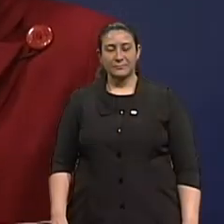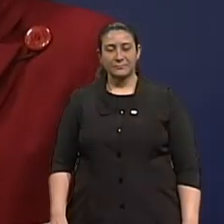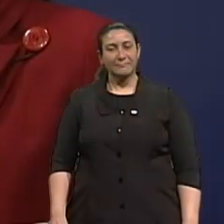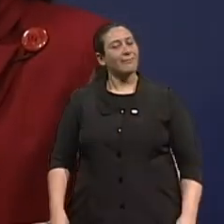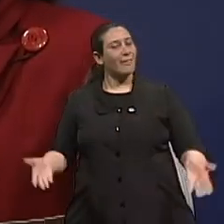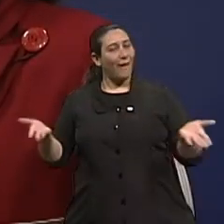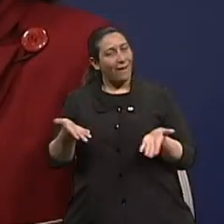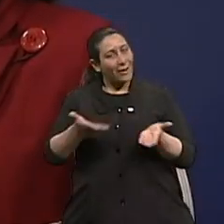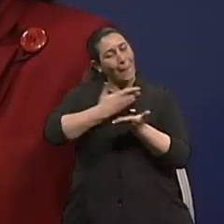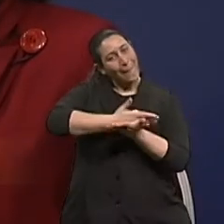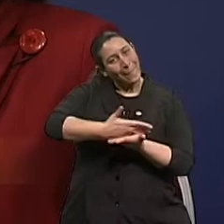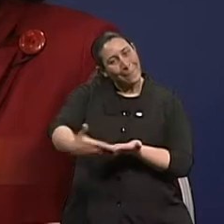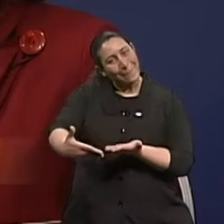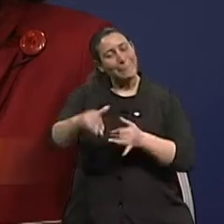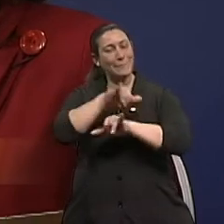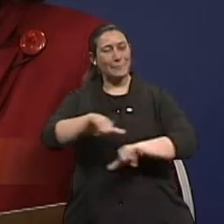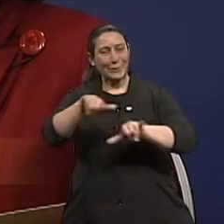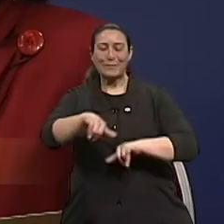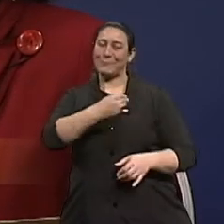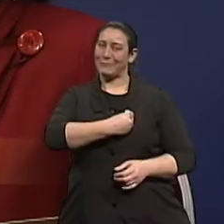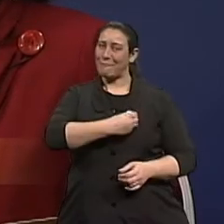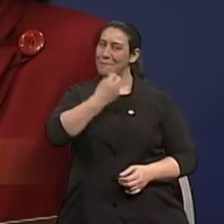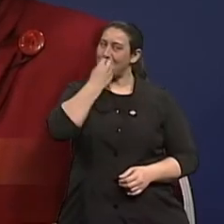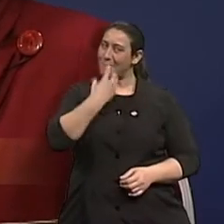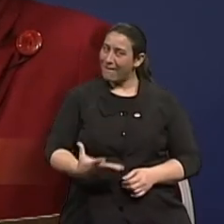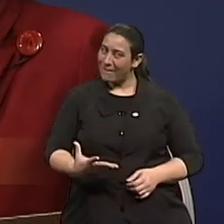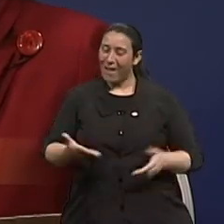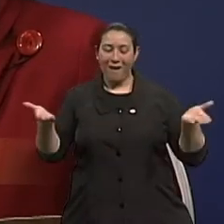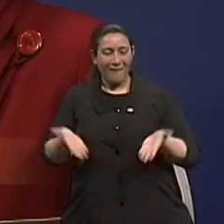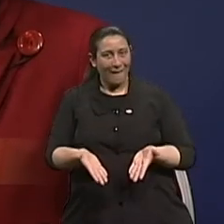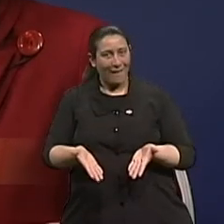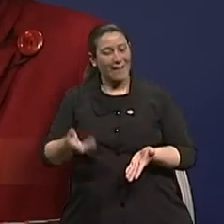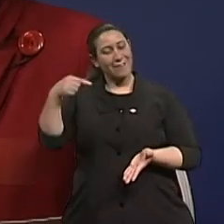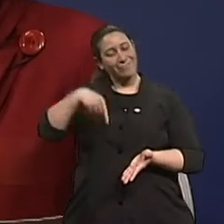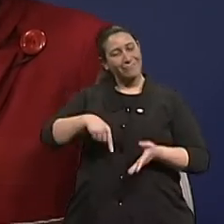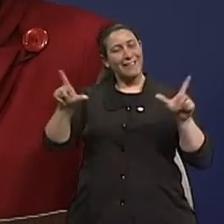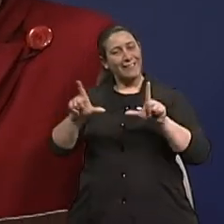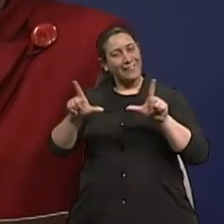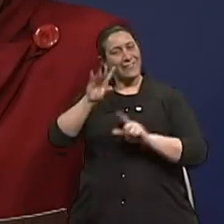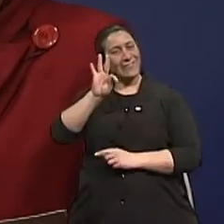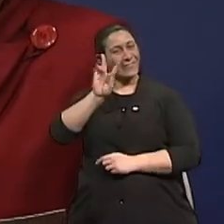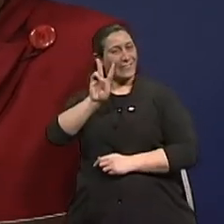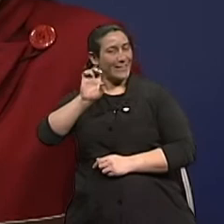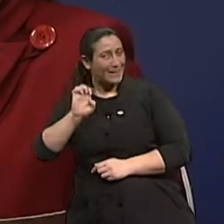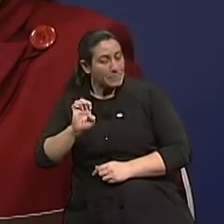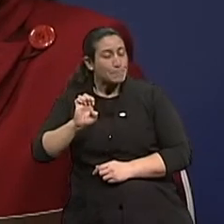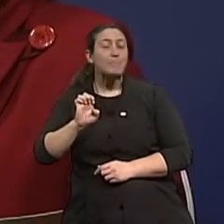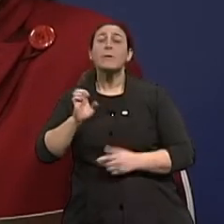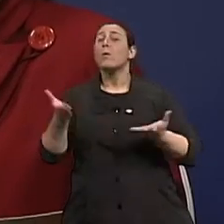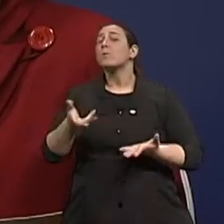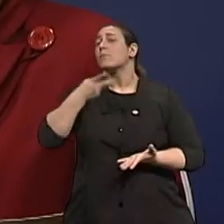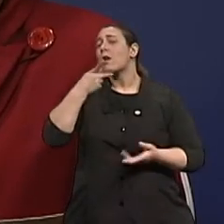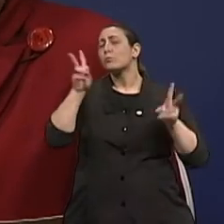Estamos começando mais um nosso Viva Bem aqui na minha, na sua, na nossa TVF. Hoje nós vamos falar sobre